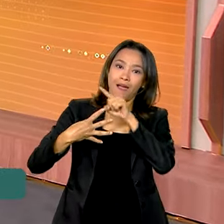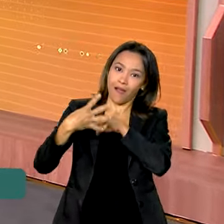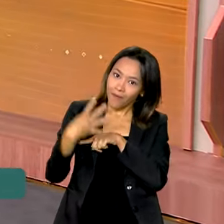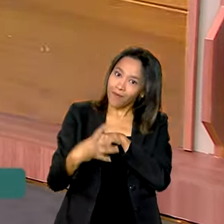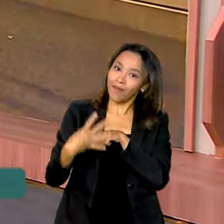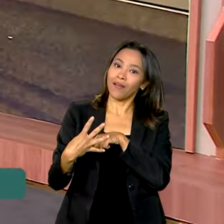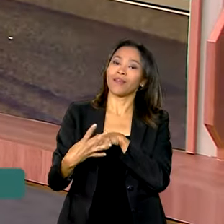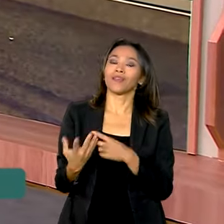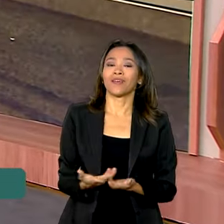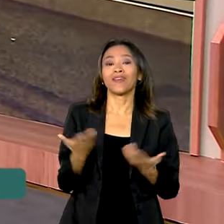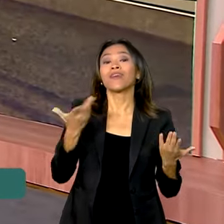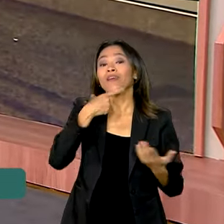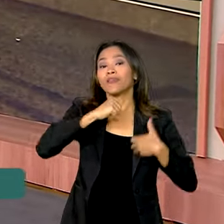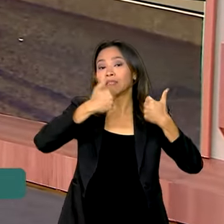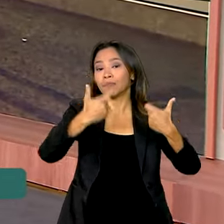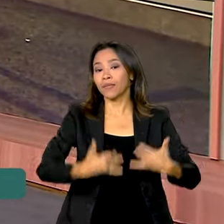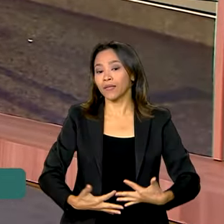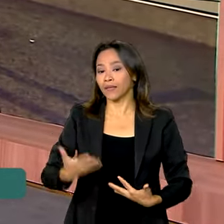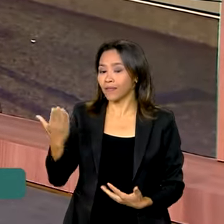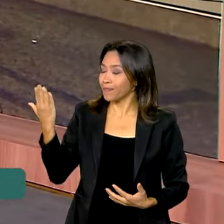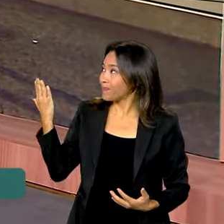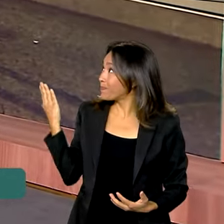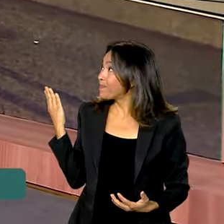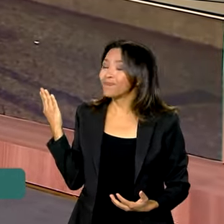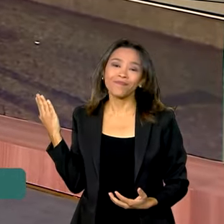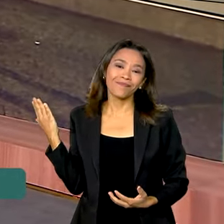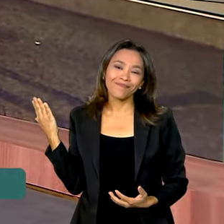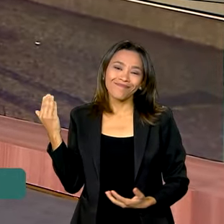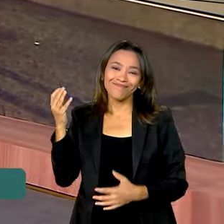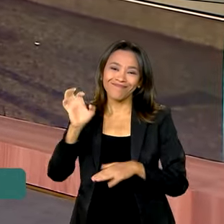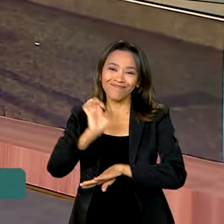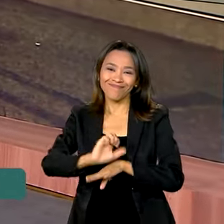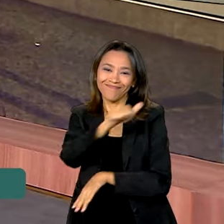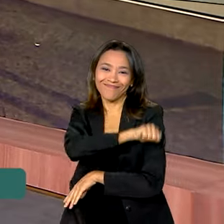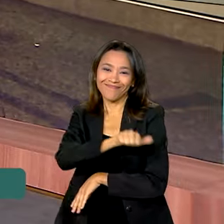detalhes é a repórter Alessandra Lago, ao vivo do Rio de Janeiro. Bom dia, Alessandra.